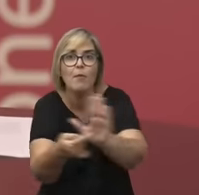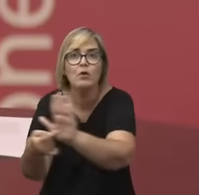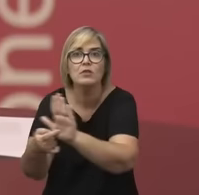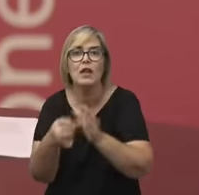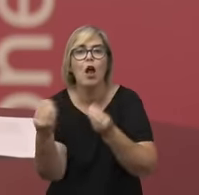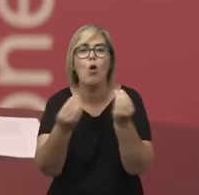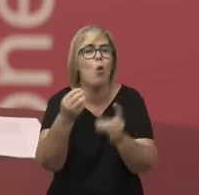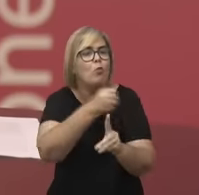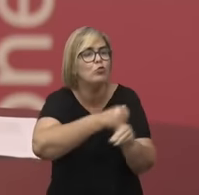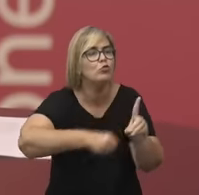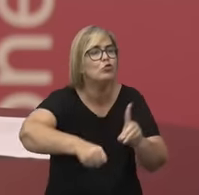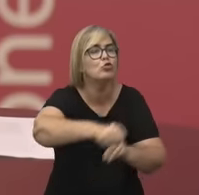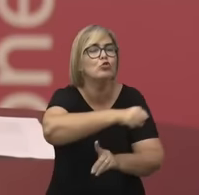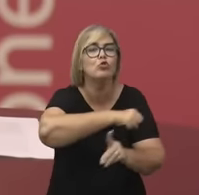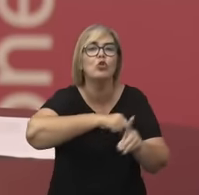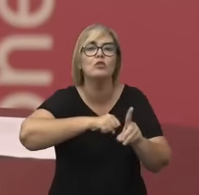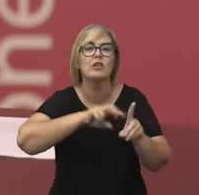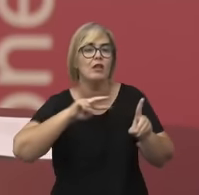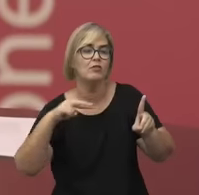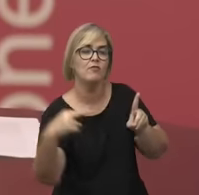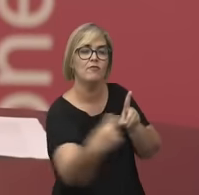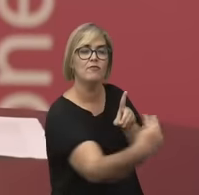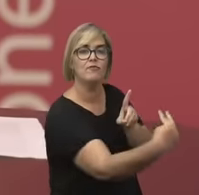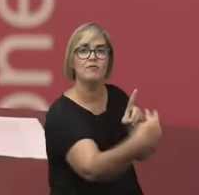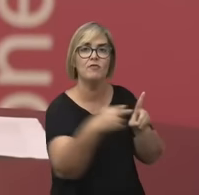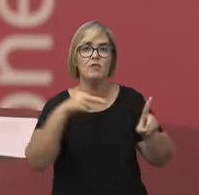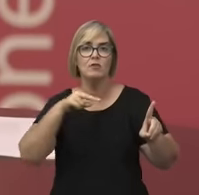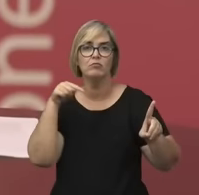vistas na sociedade brasileira.